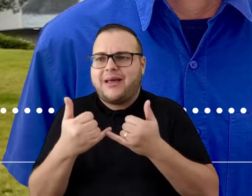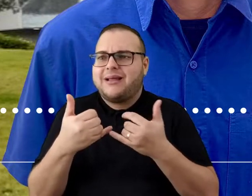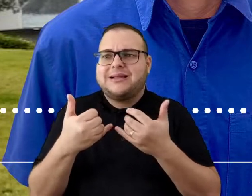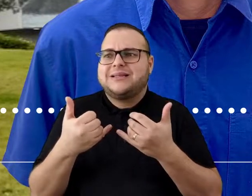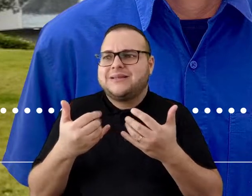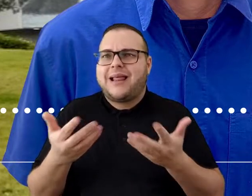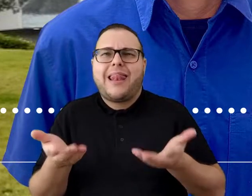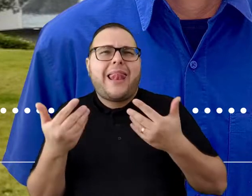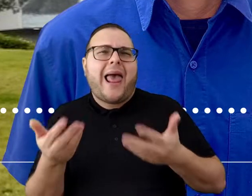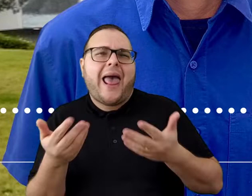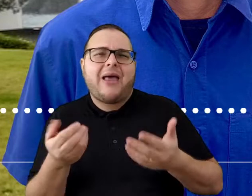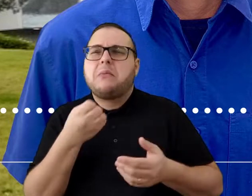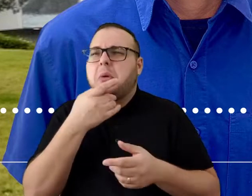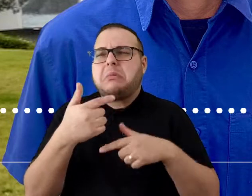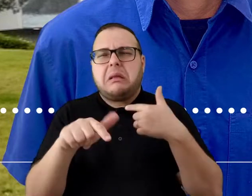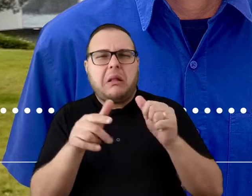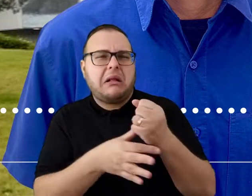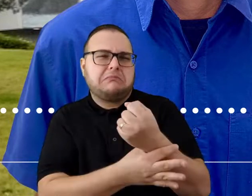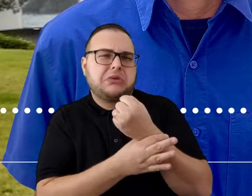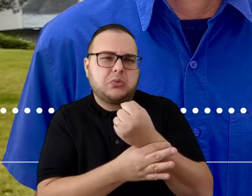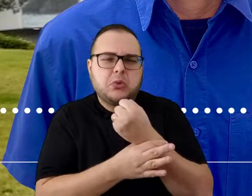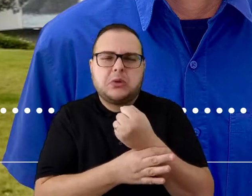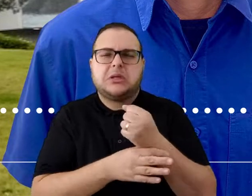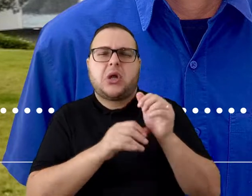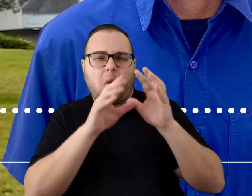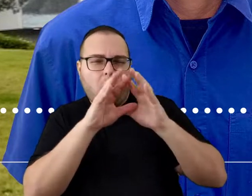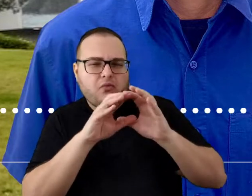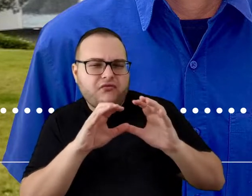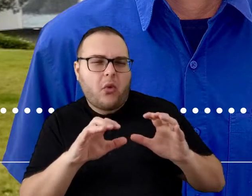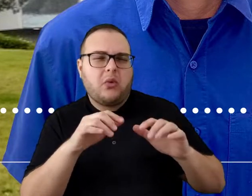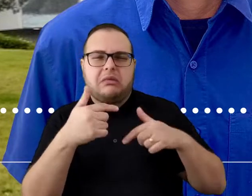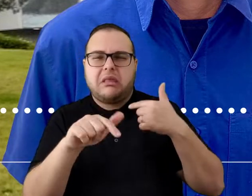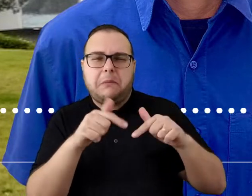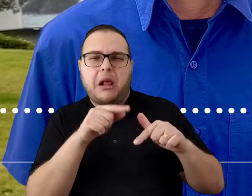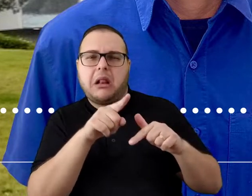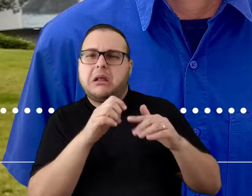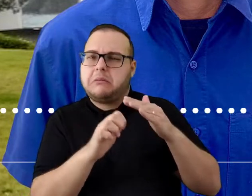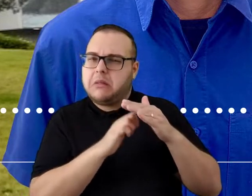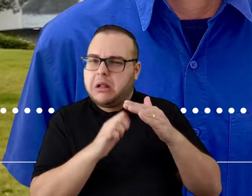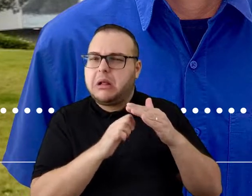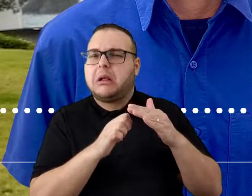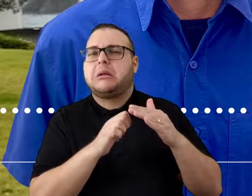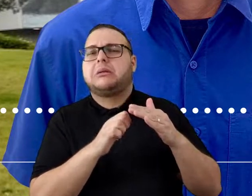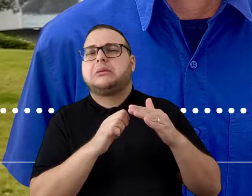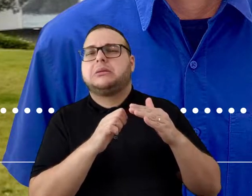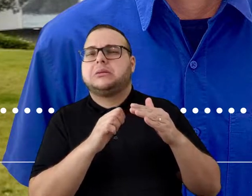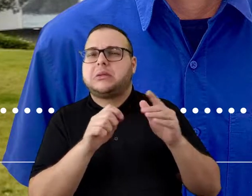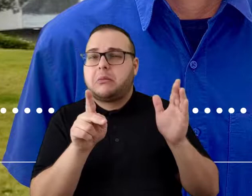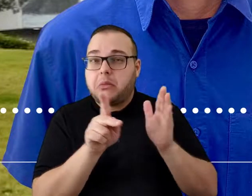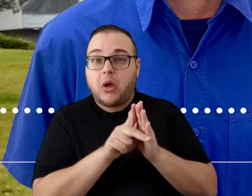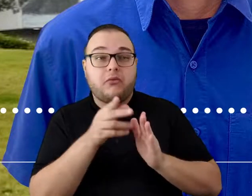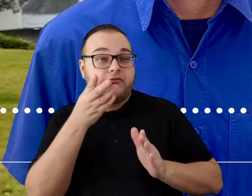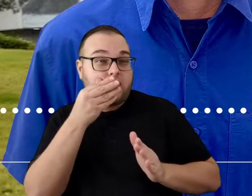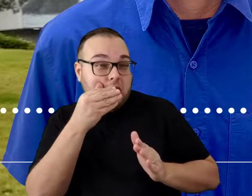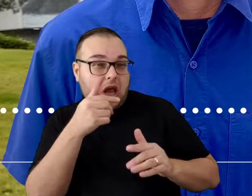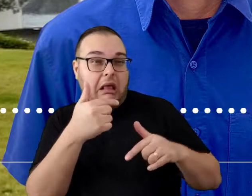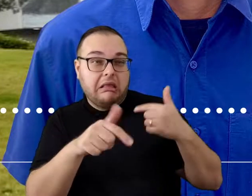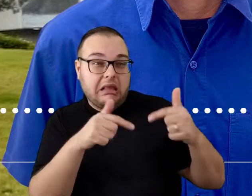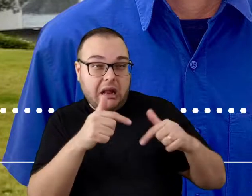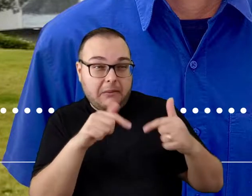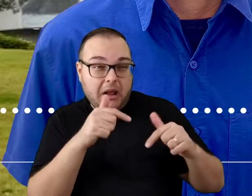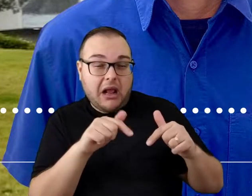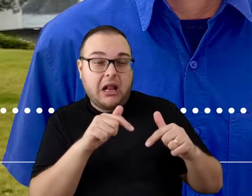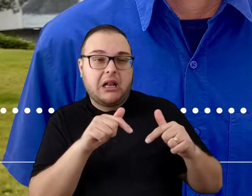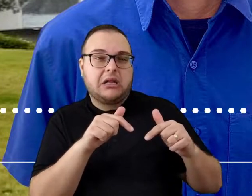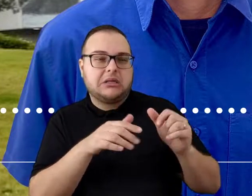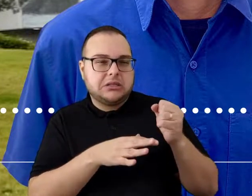Melhorar as operações, melhorar a segurança, melhorar o conforto dos empregados, Que sempre eu falo, né? A gente tem que melhorar o conforto deles, que você melhorando o conforto,